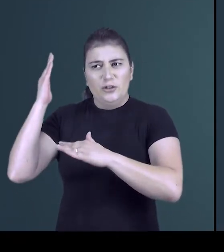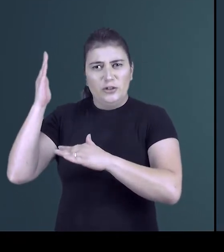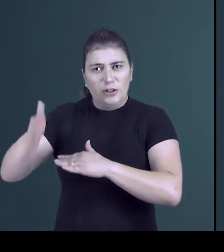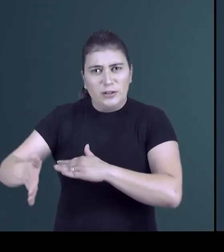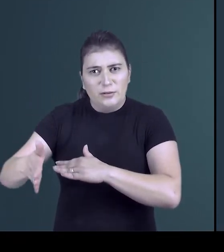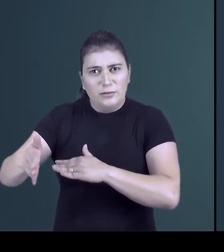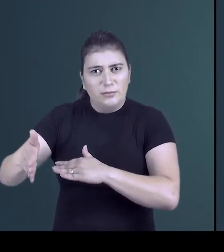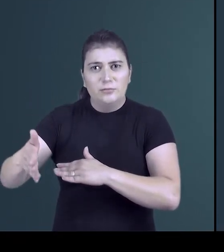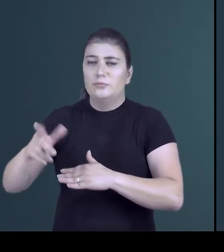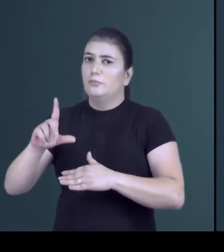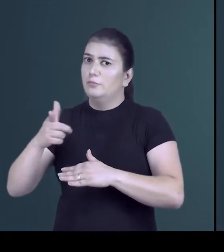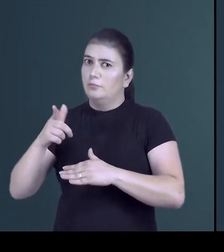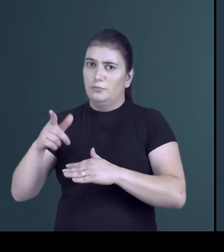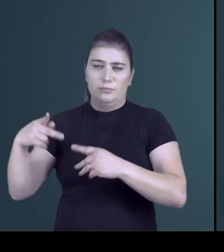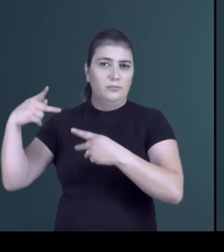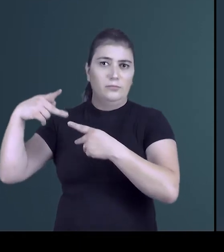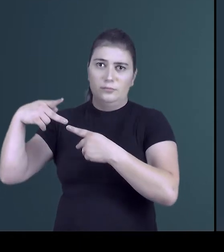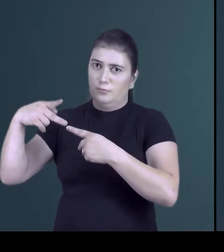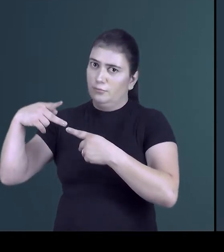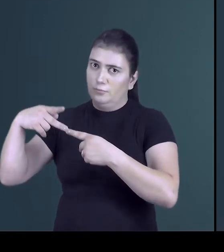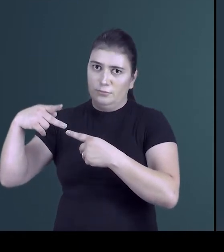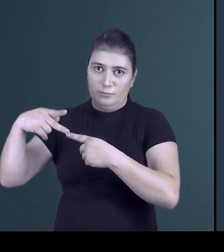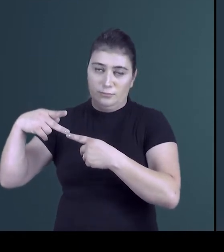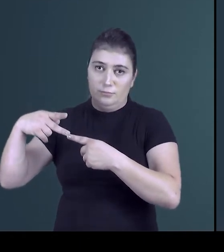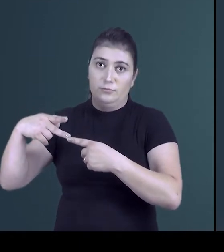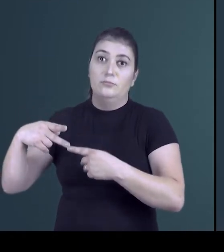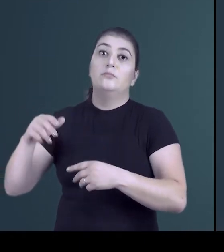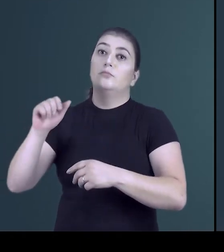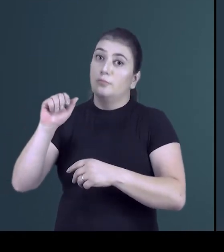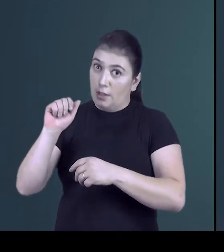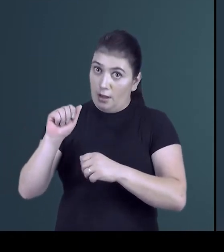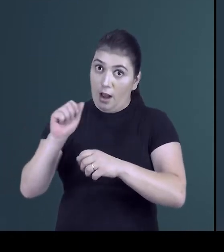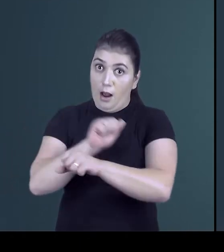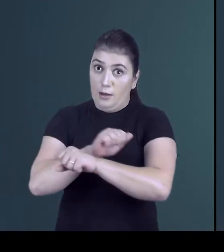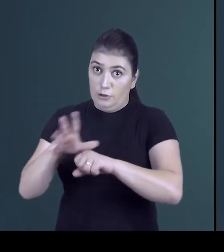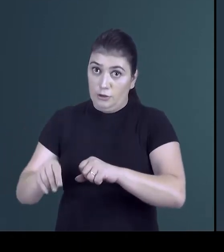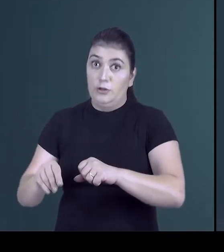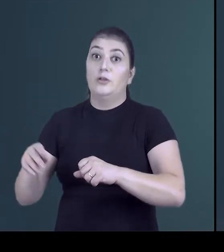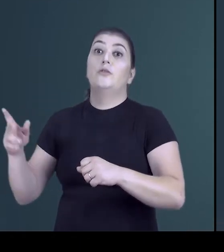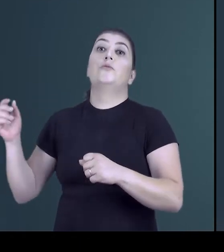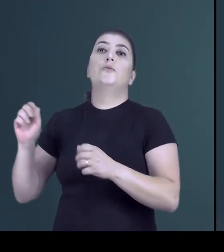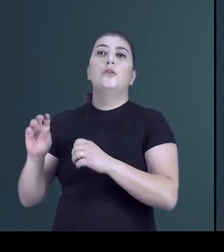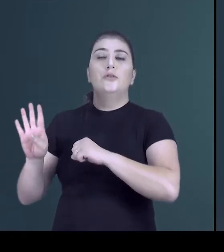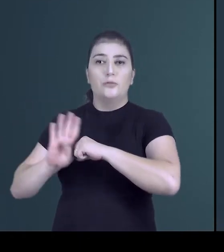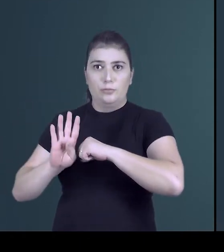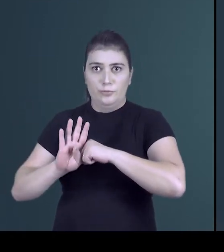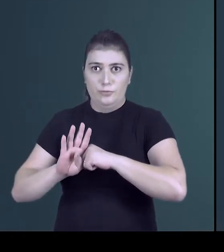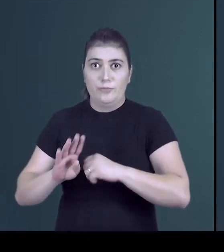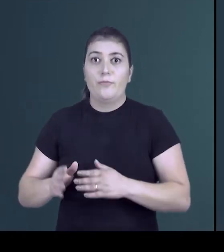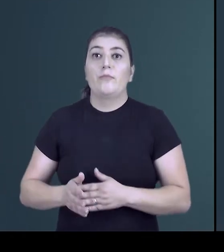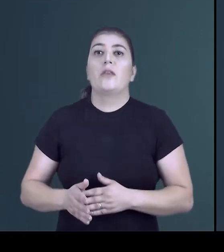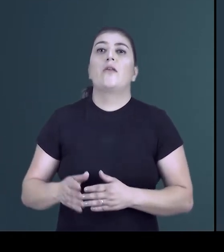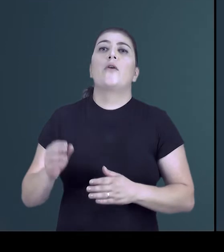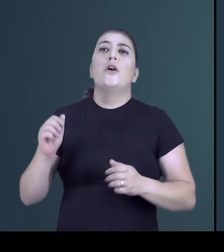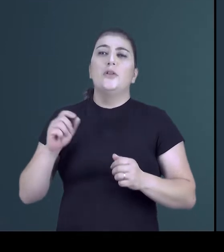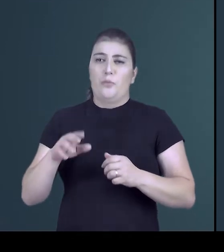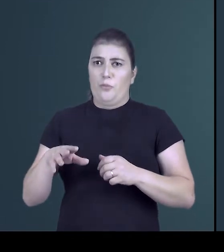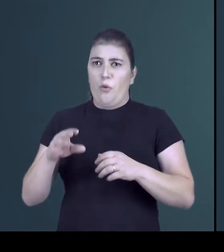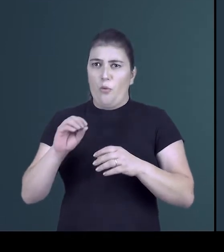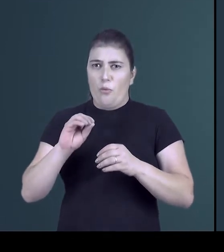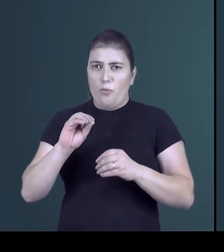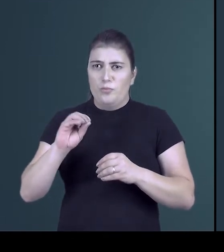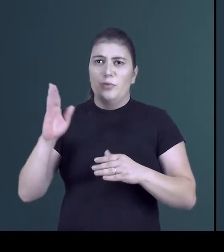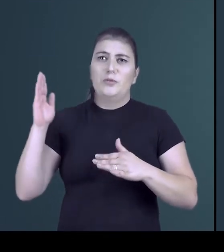sem preposição. Artigo e substantivo. E, aos alunos, uma preposição. Por isso, objeto